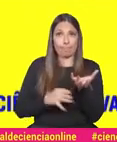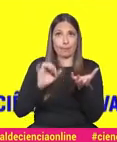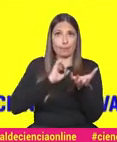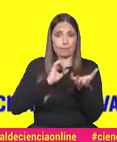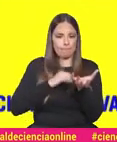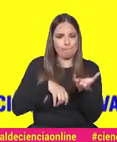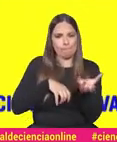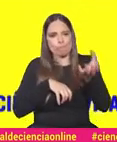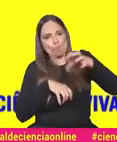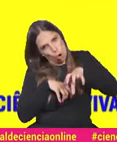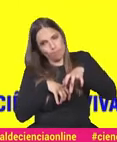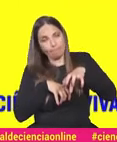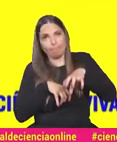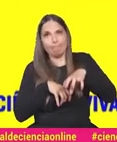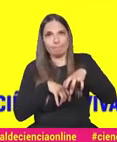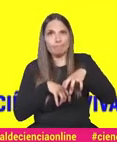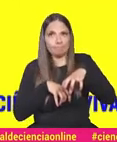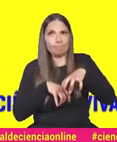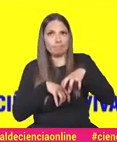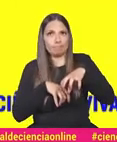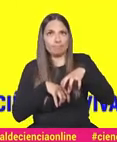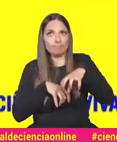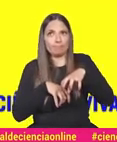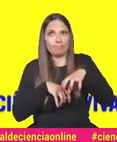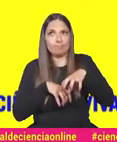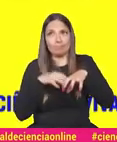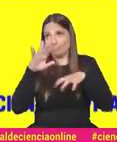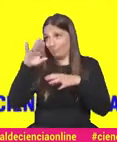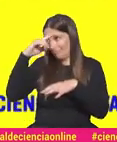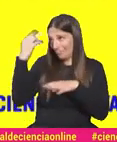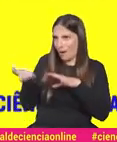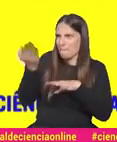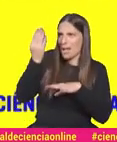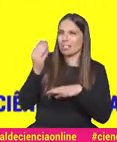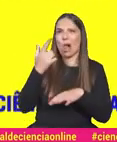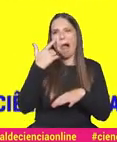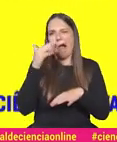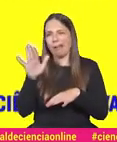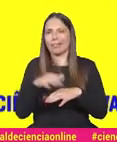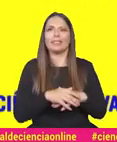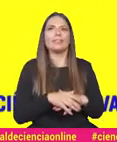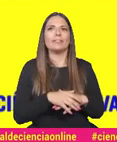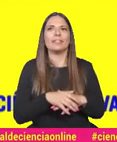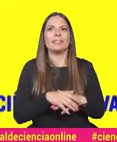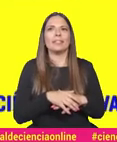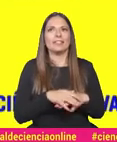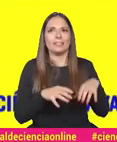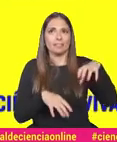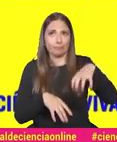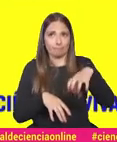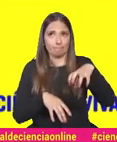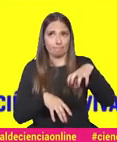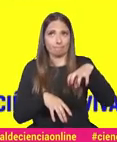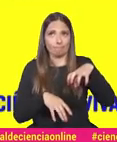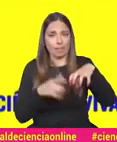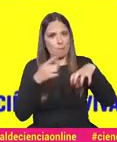ao contrário. Não tem isso para tirar os Aumenta o grau de dificuldade. Vamos ver. ver. Muito mais dificuldade. Mede também os cristais. Depois